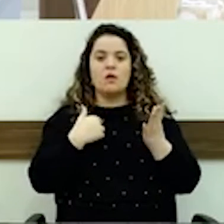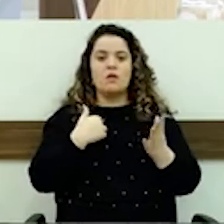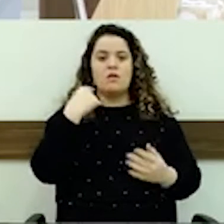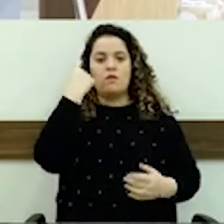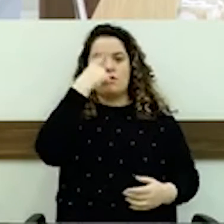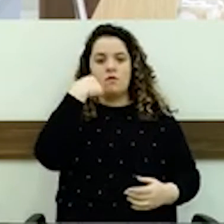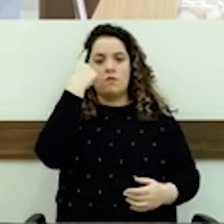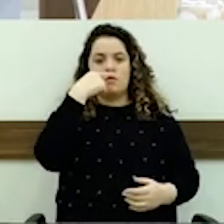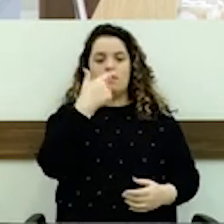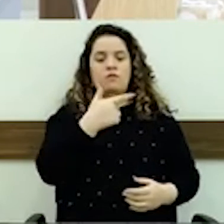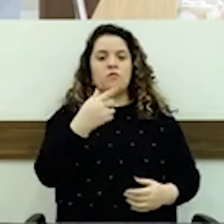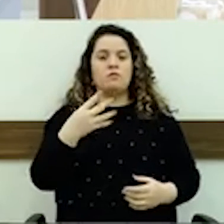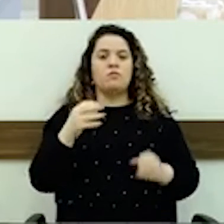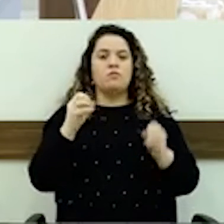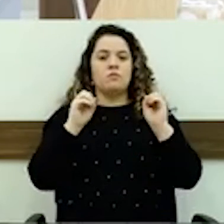Valeu, uma ótima semana a todo mundo. Valeu. Obrigado.